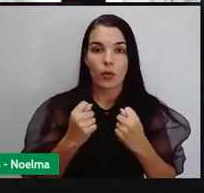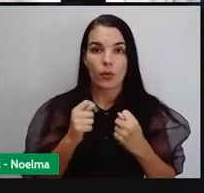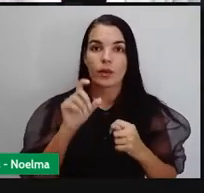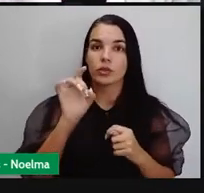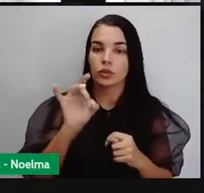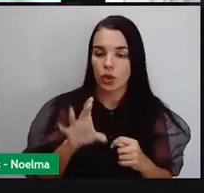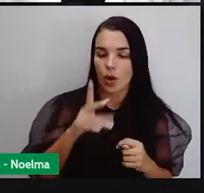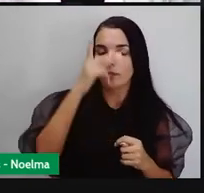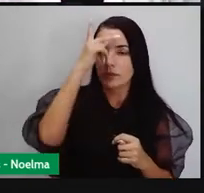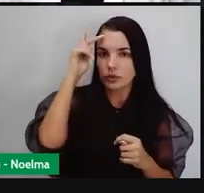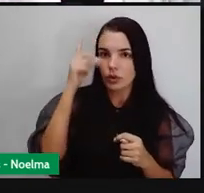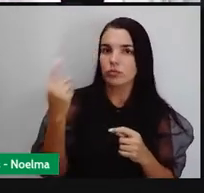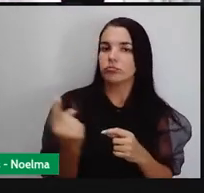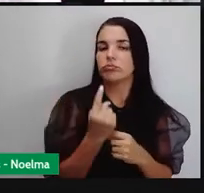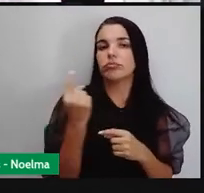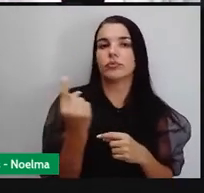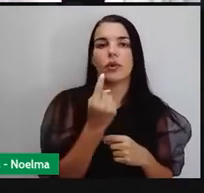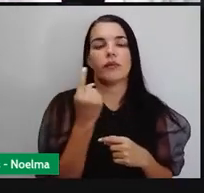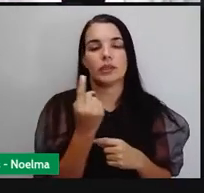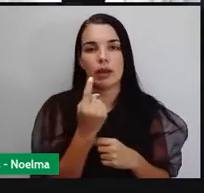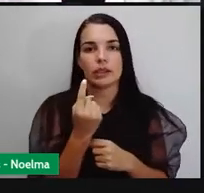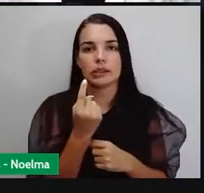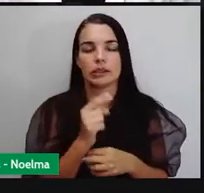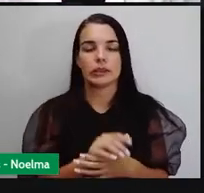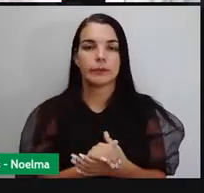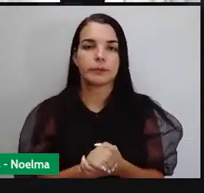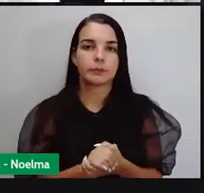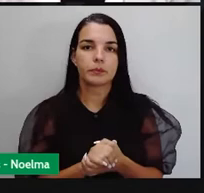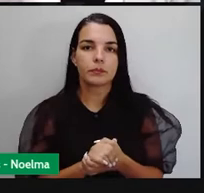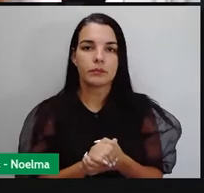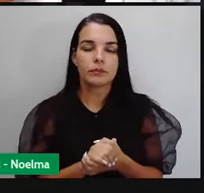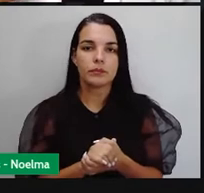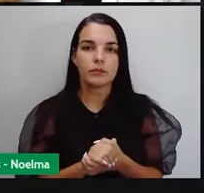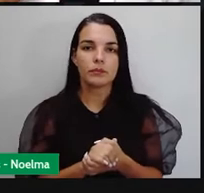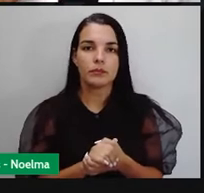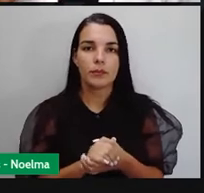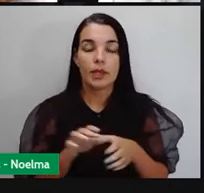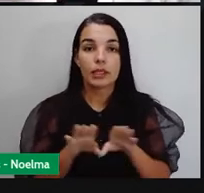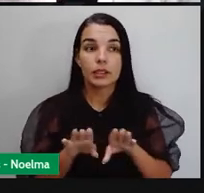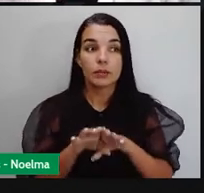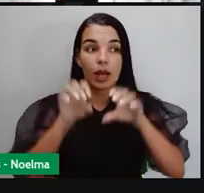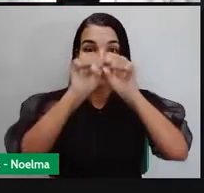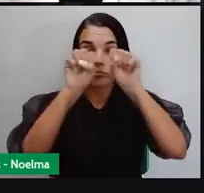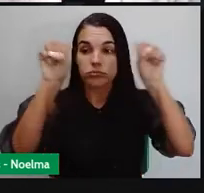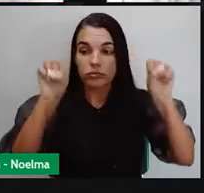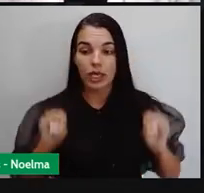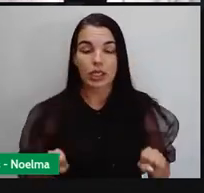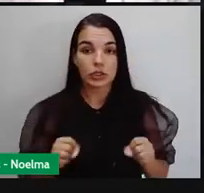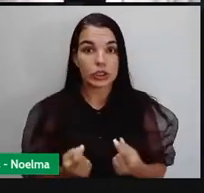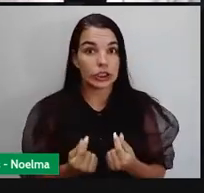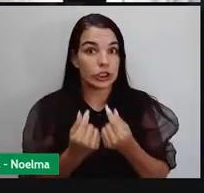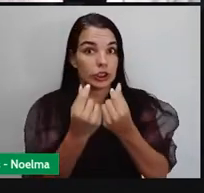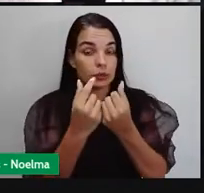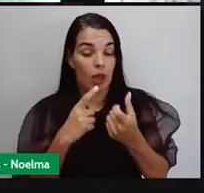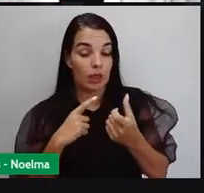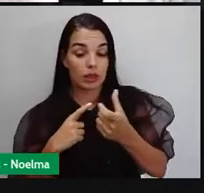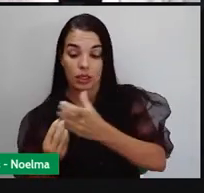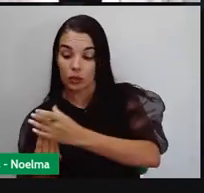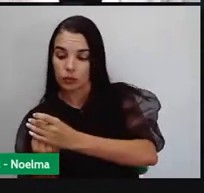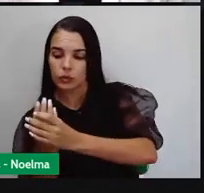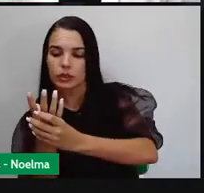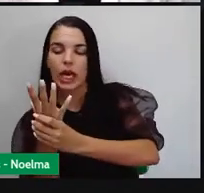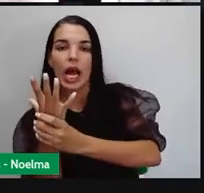individuais. Bem, e o mercantilismo tem a ver com essa origem, esse